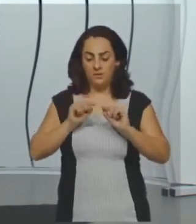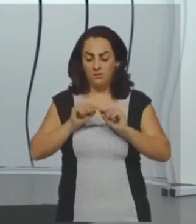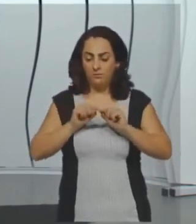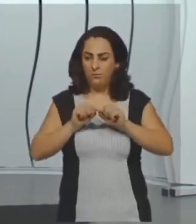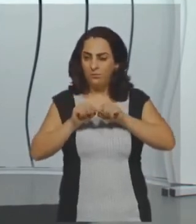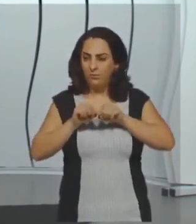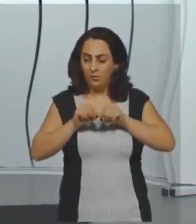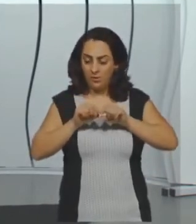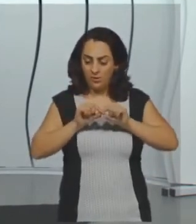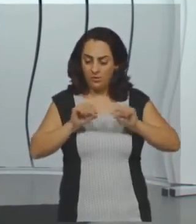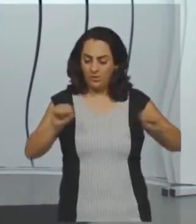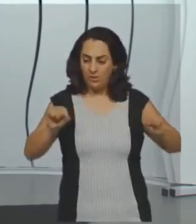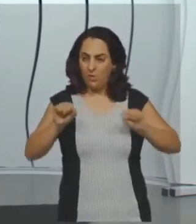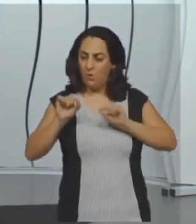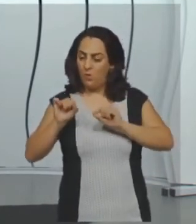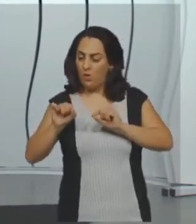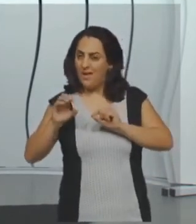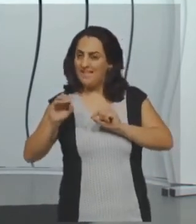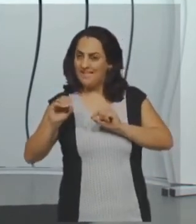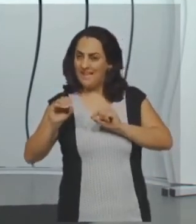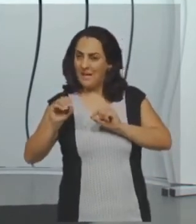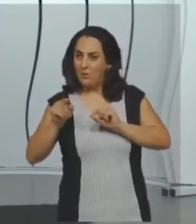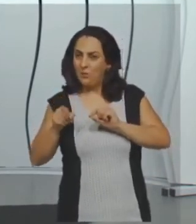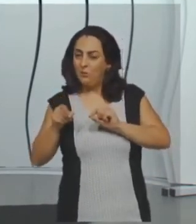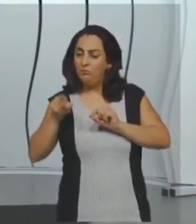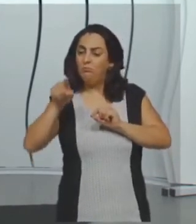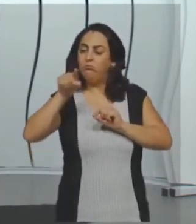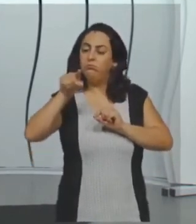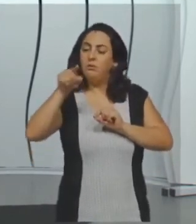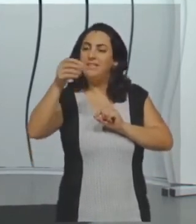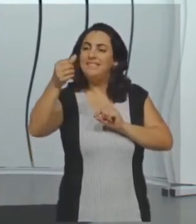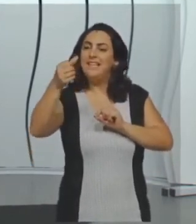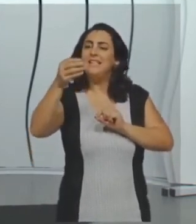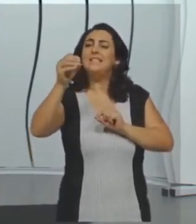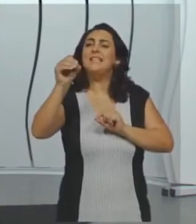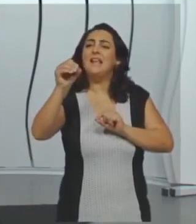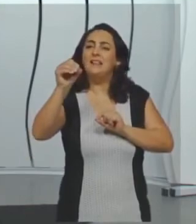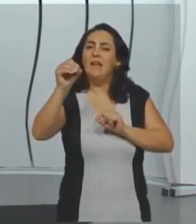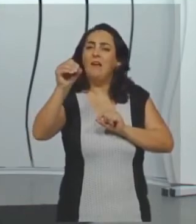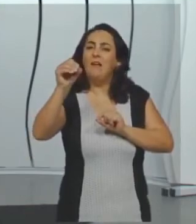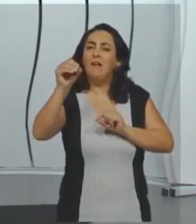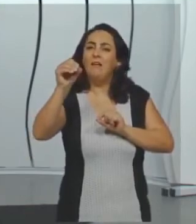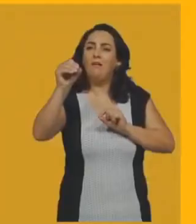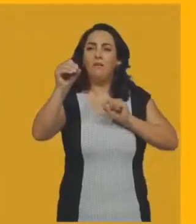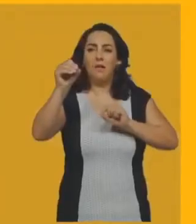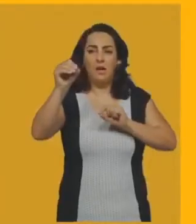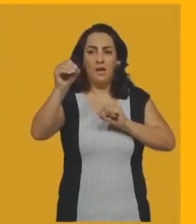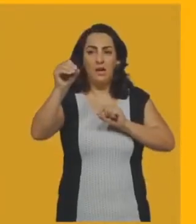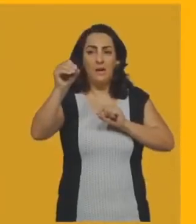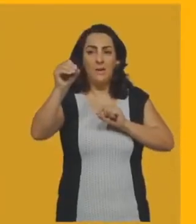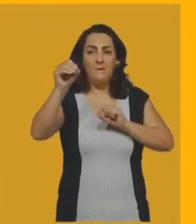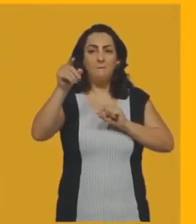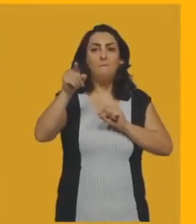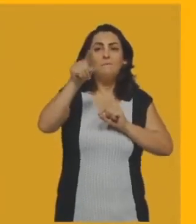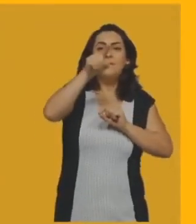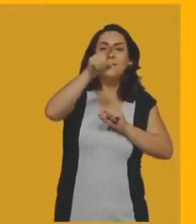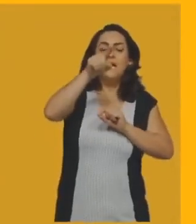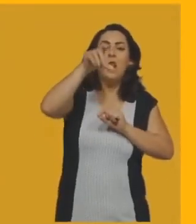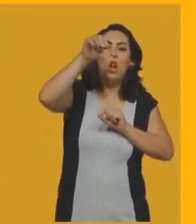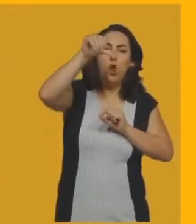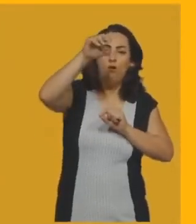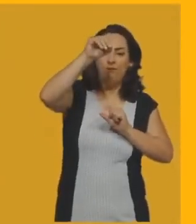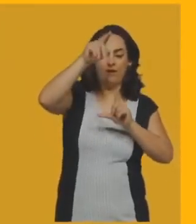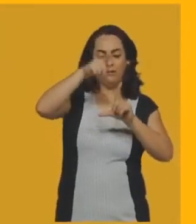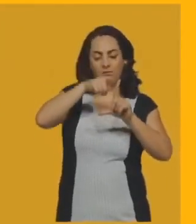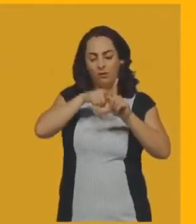graus. Então, por exemplo, este ângulo aqui é um ângulo de 60 graus. Quanto que vale